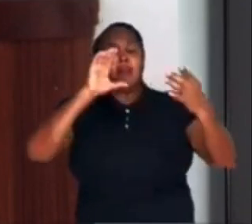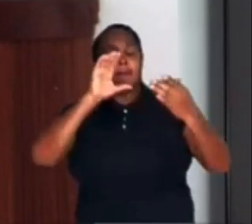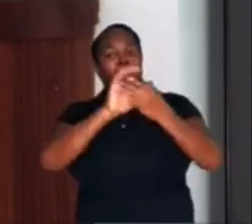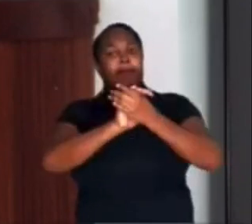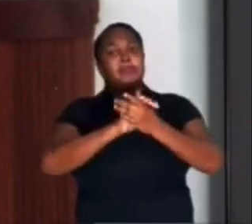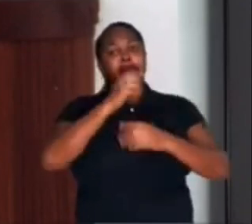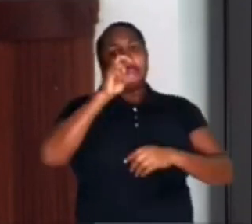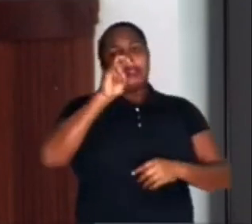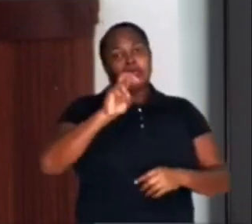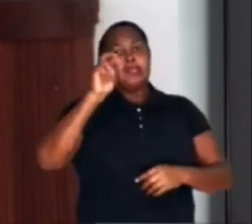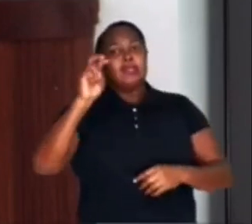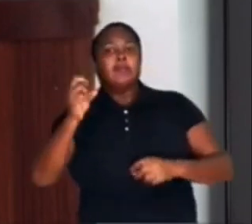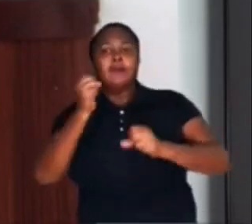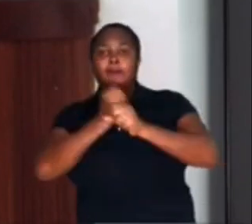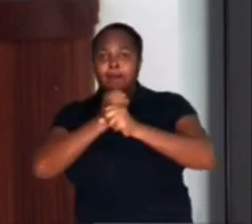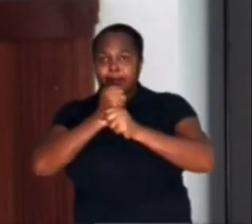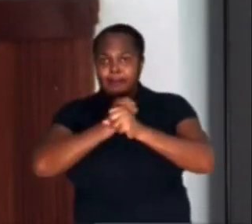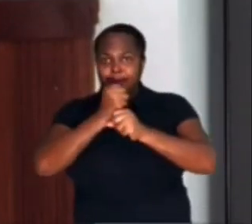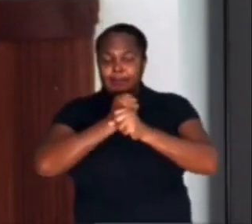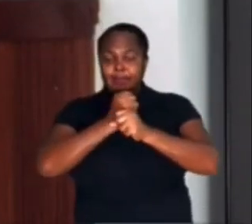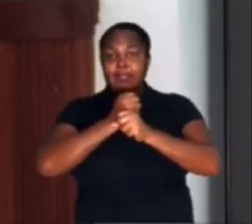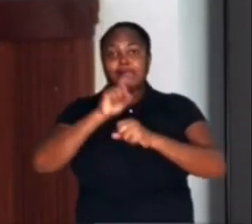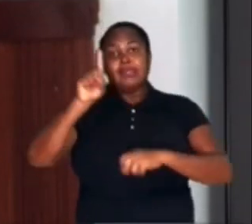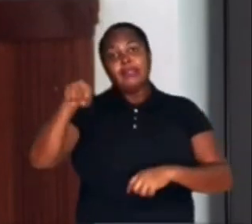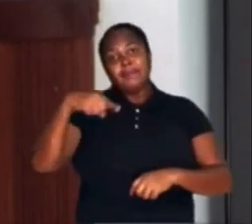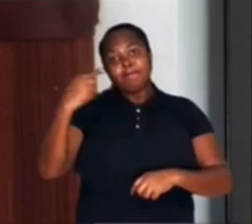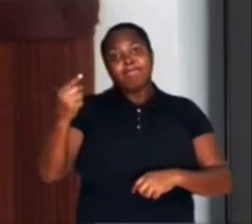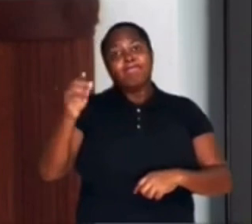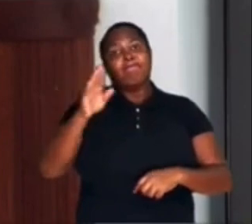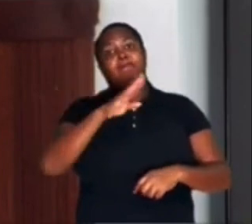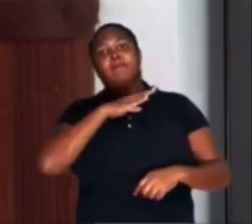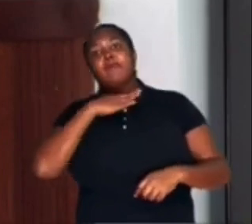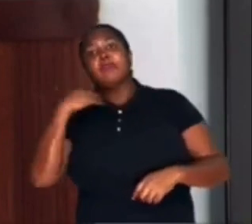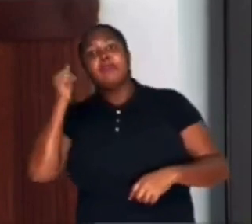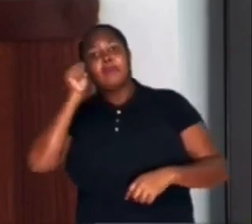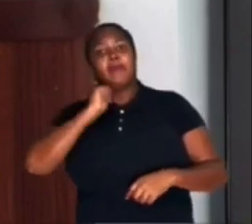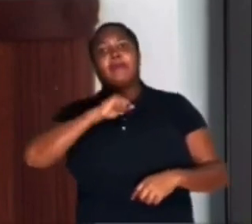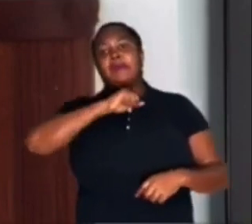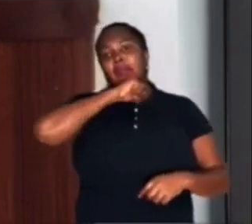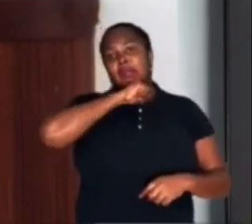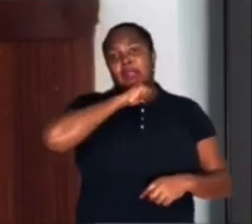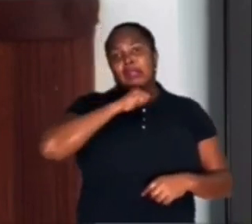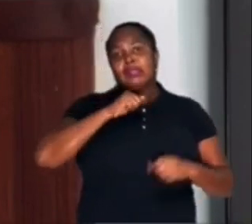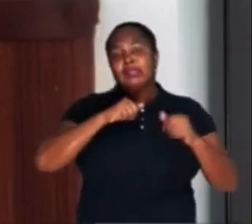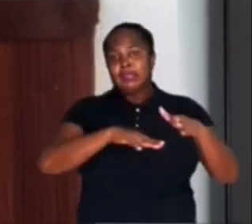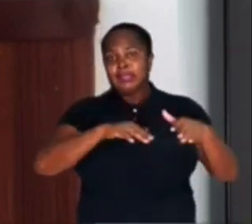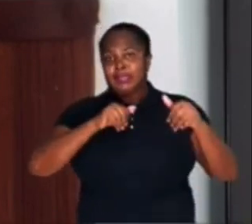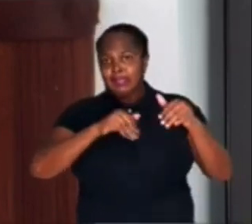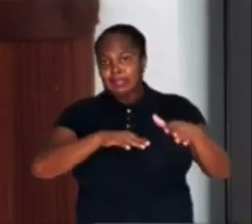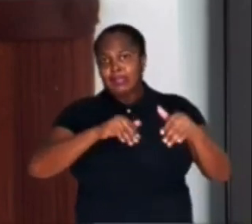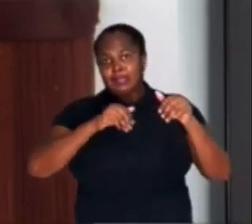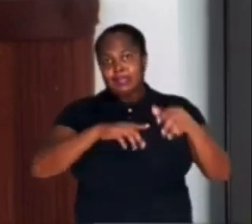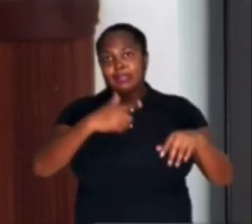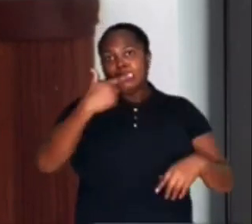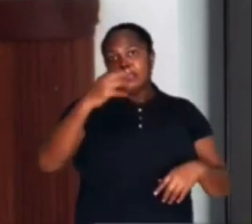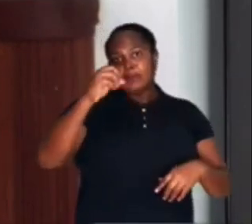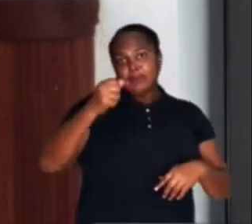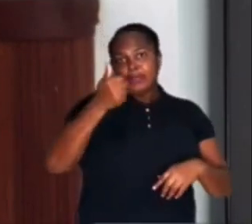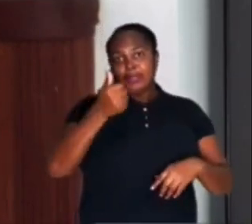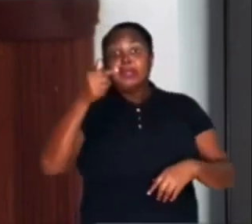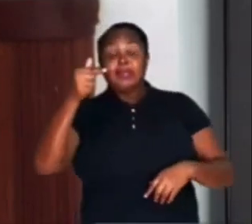e que foi encerrada após a morte de minha mãe em setembro de 2019.